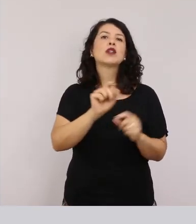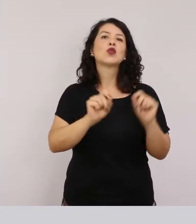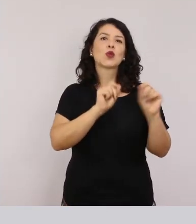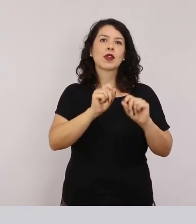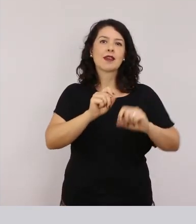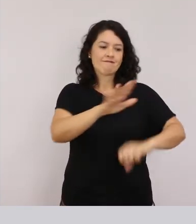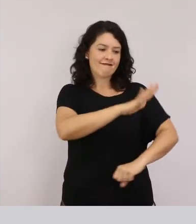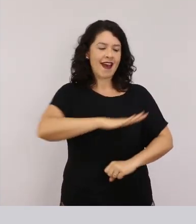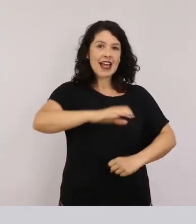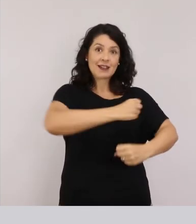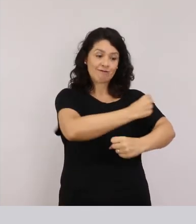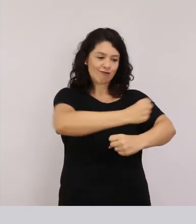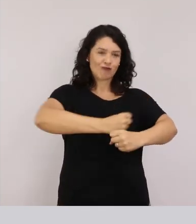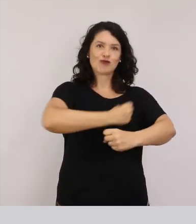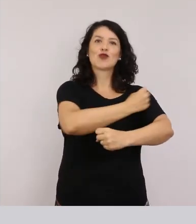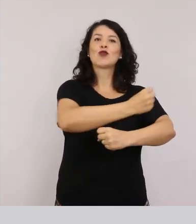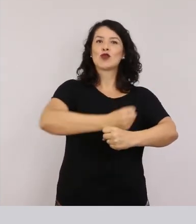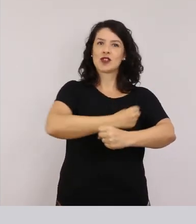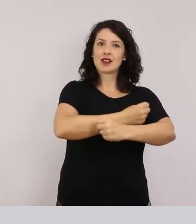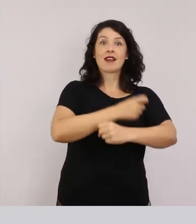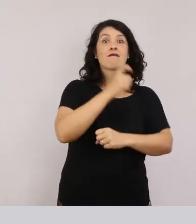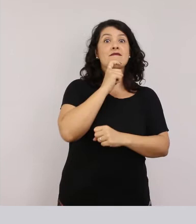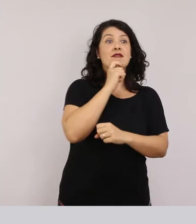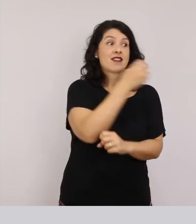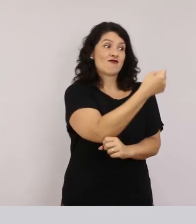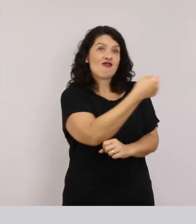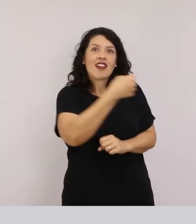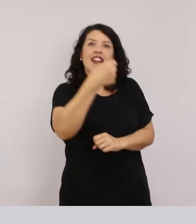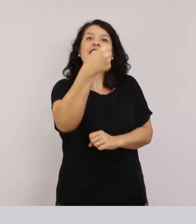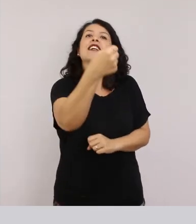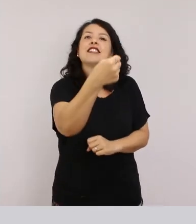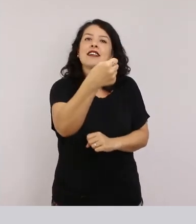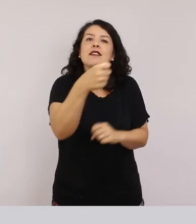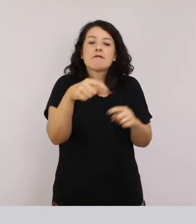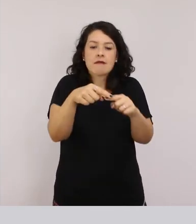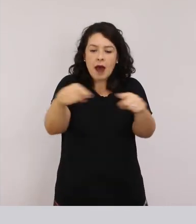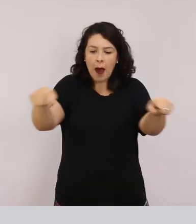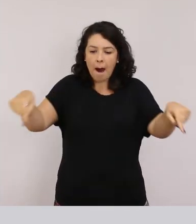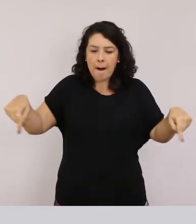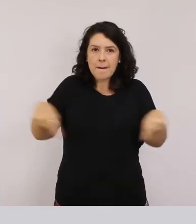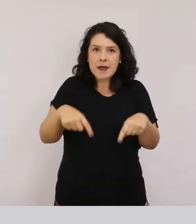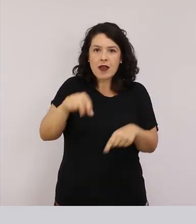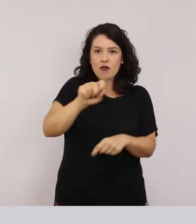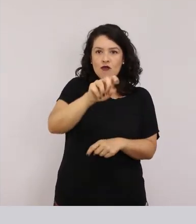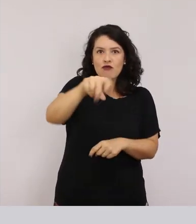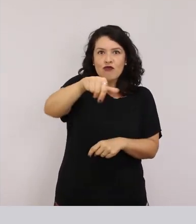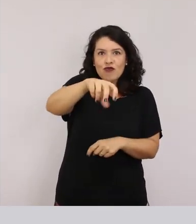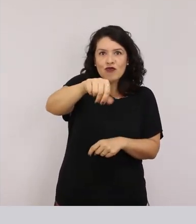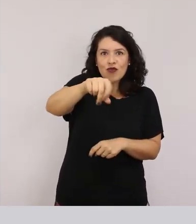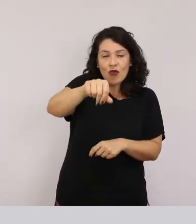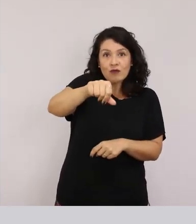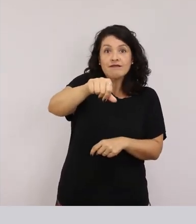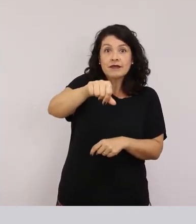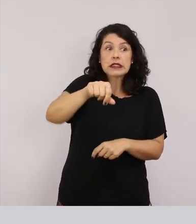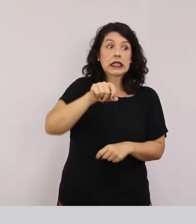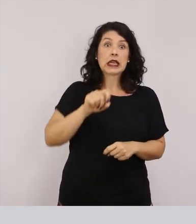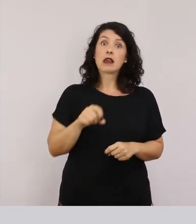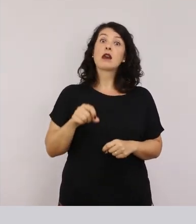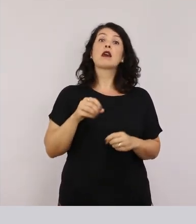cozinha, A geladeira e uma pia que foram